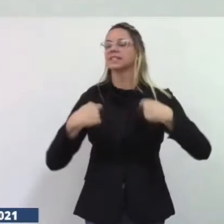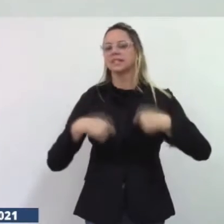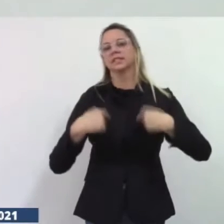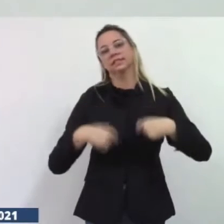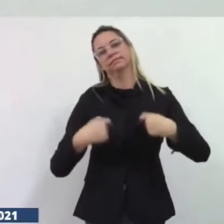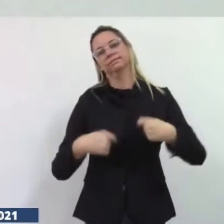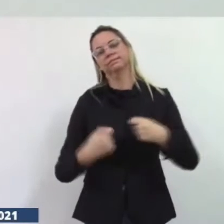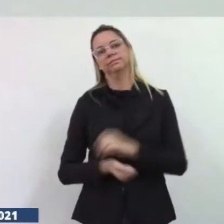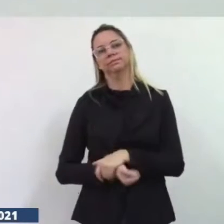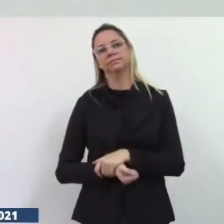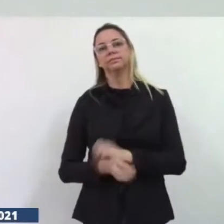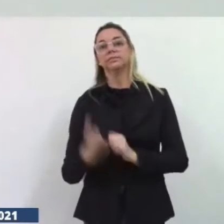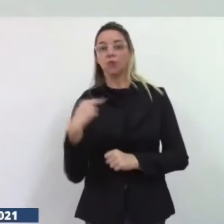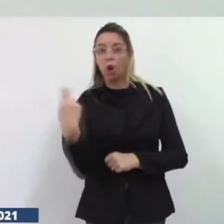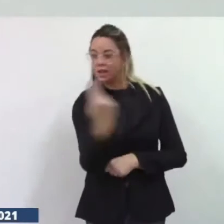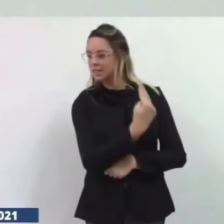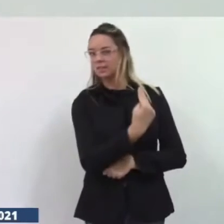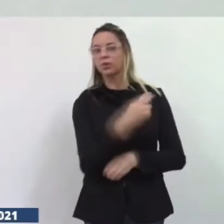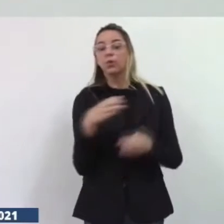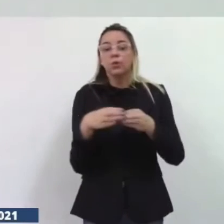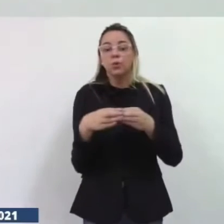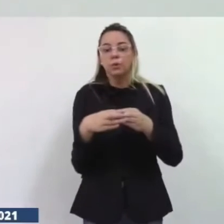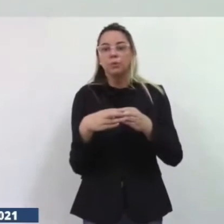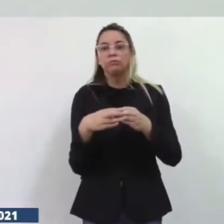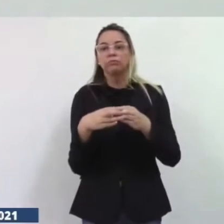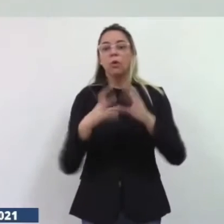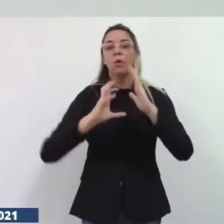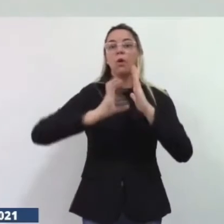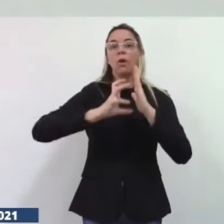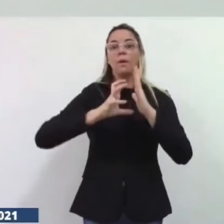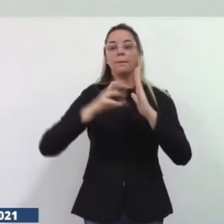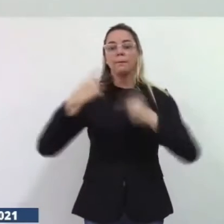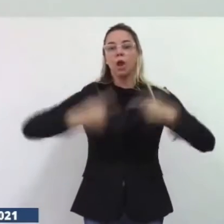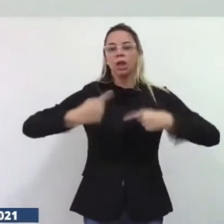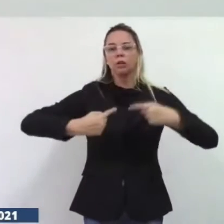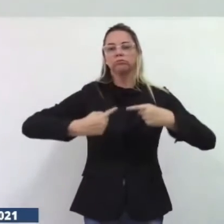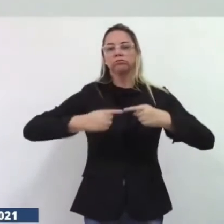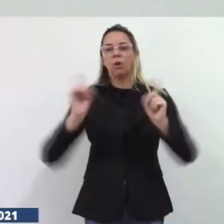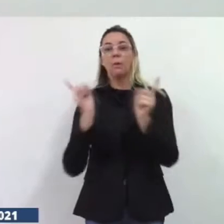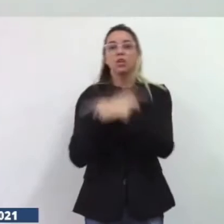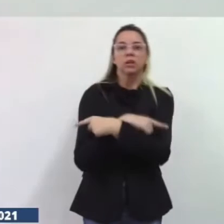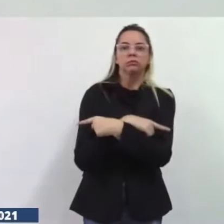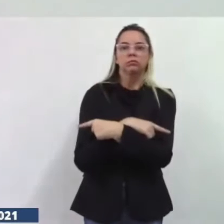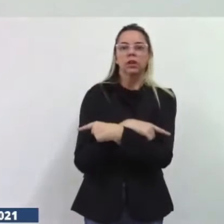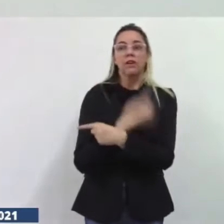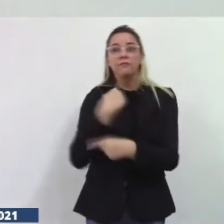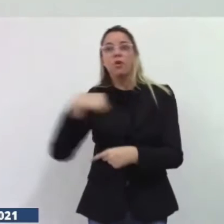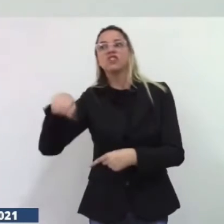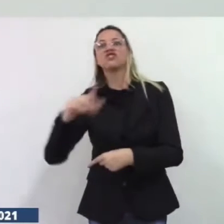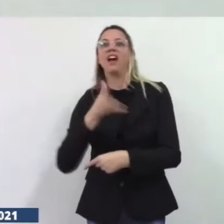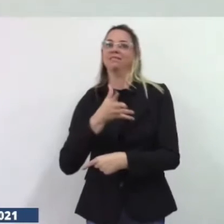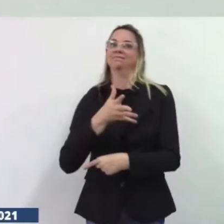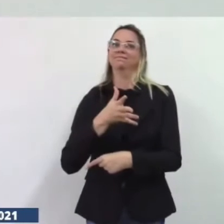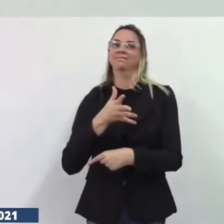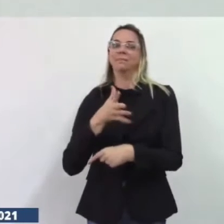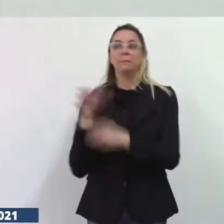nosso grupo político fizemos nossa parte indo aí atrás do secretário de defesa social do estado